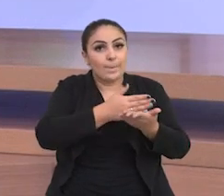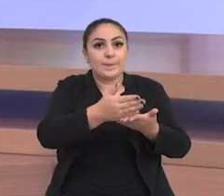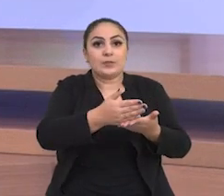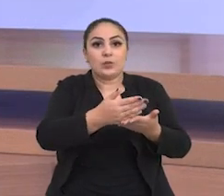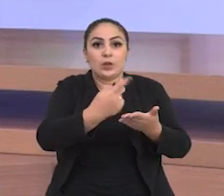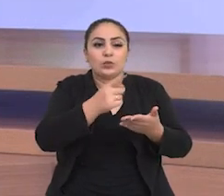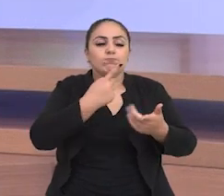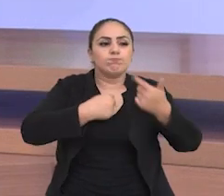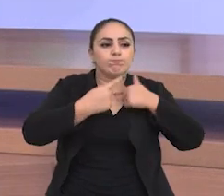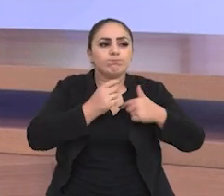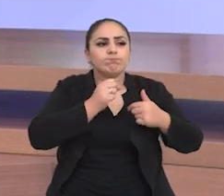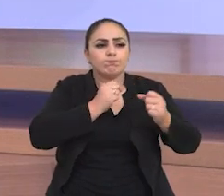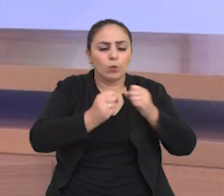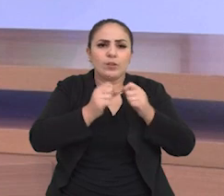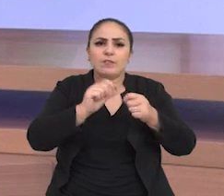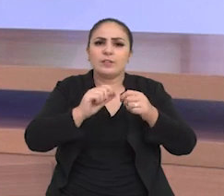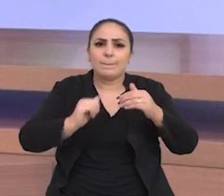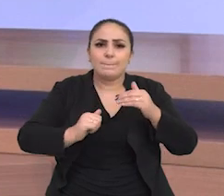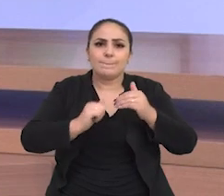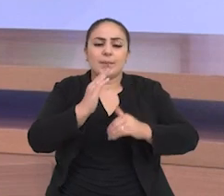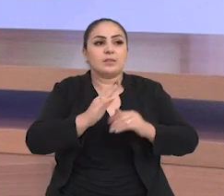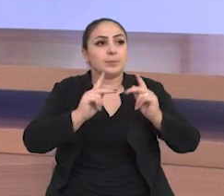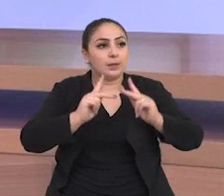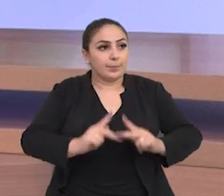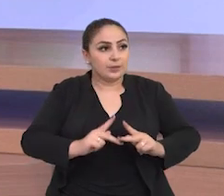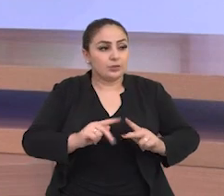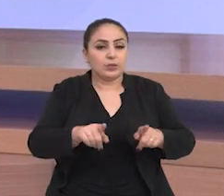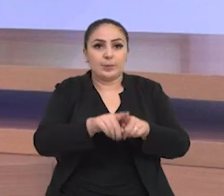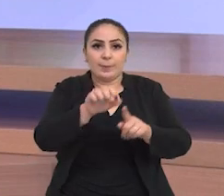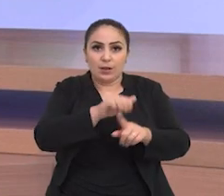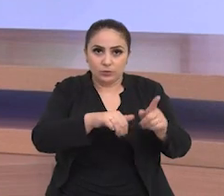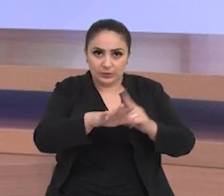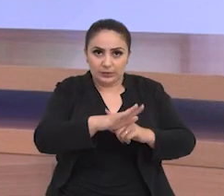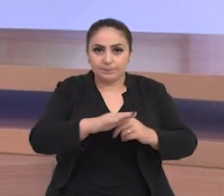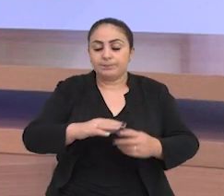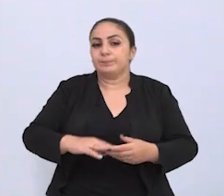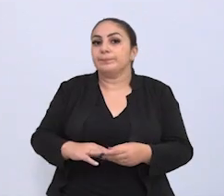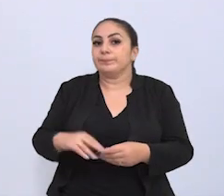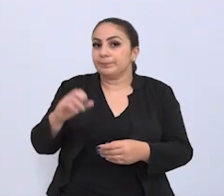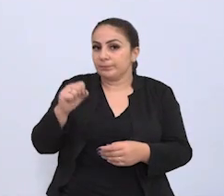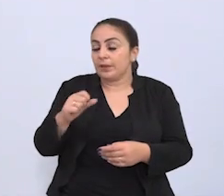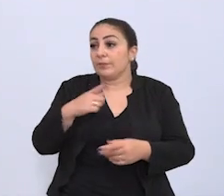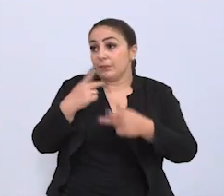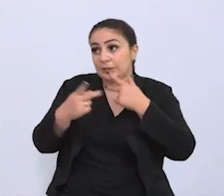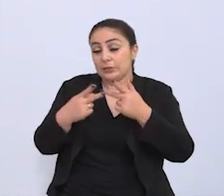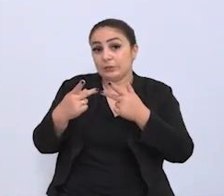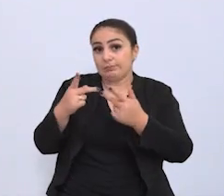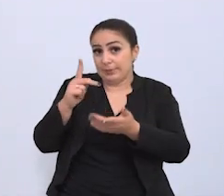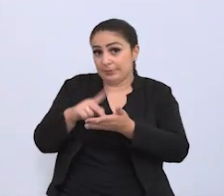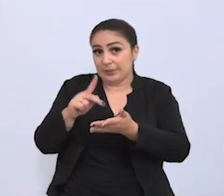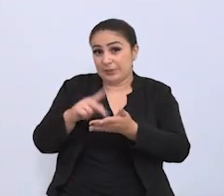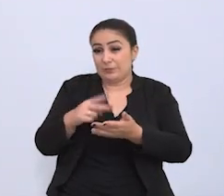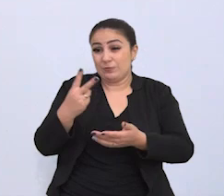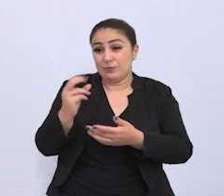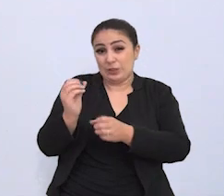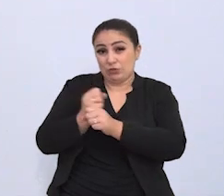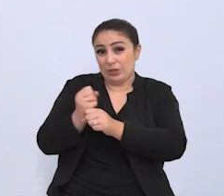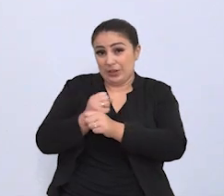público aí que iniciou então a sua vontade de poder fazer mais pelas pessoas e pela sociedade. Vou ser bem sincera,